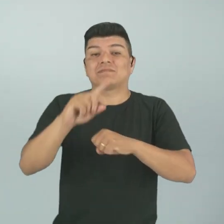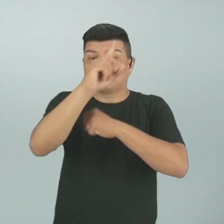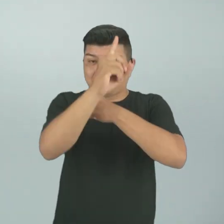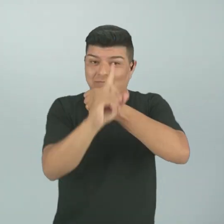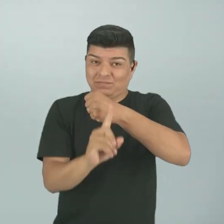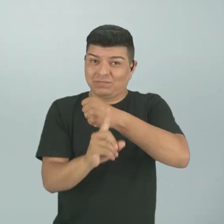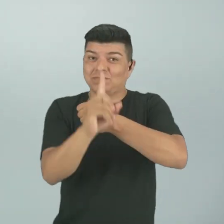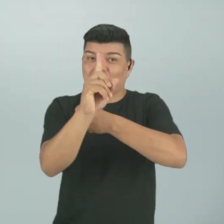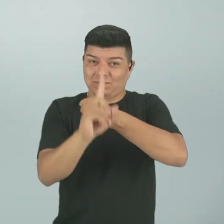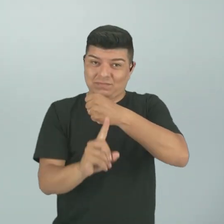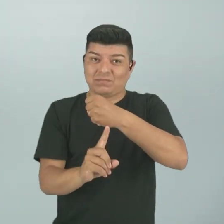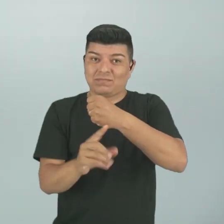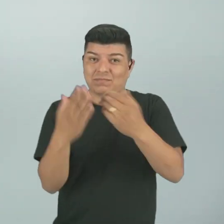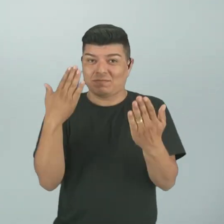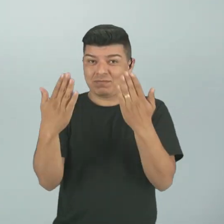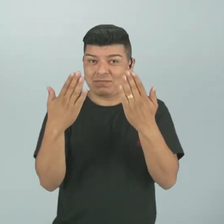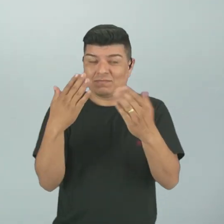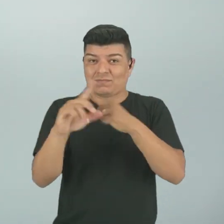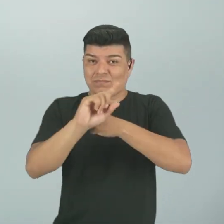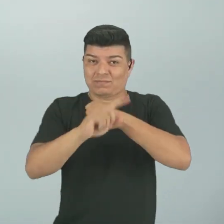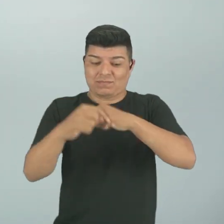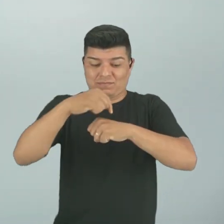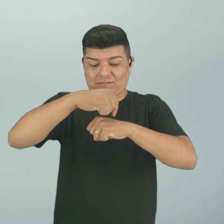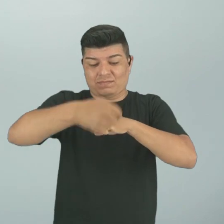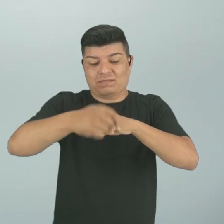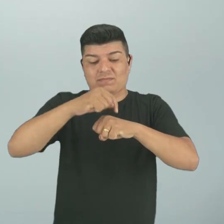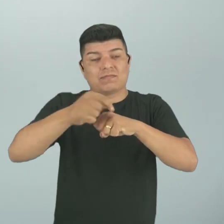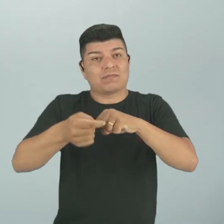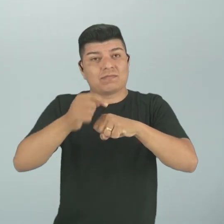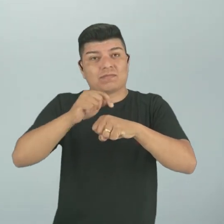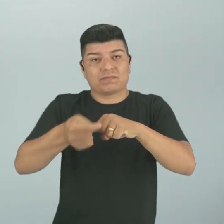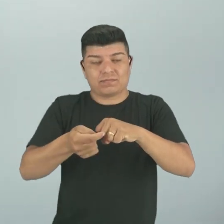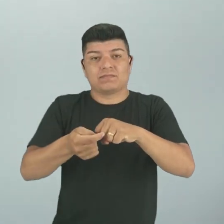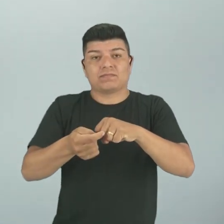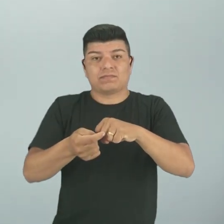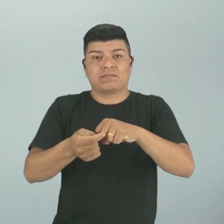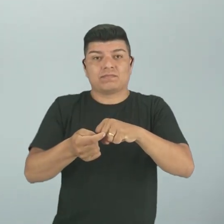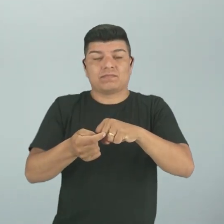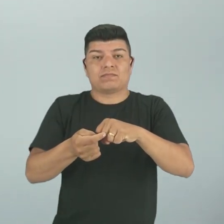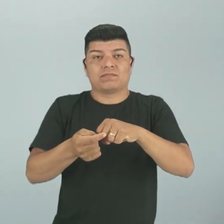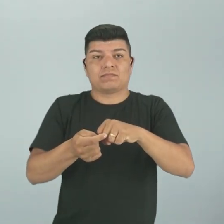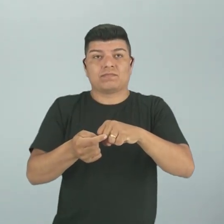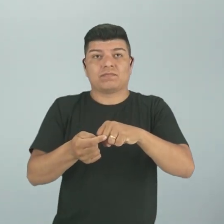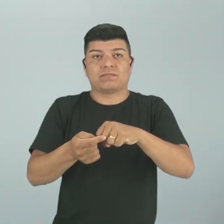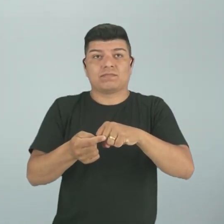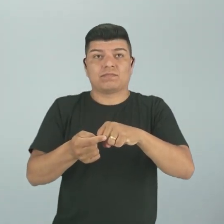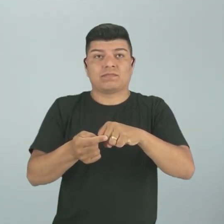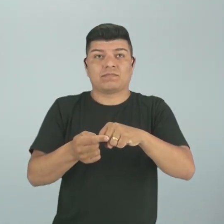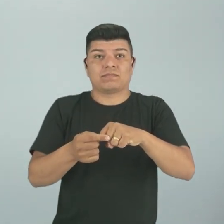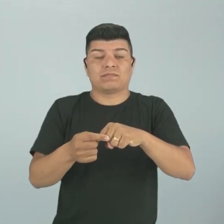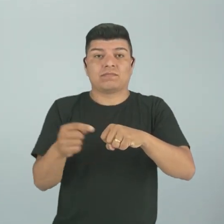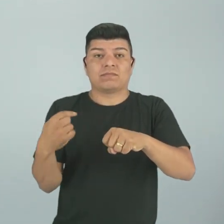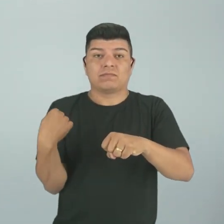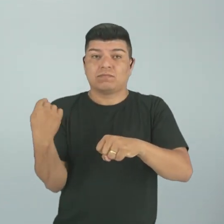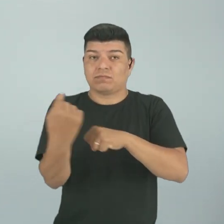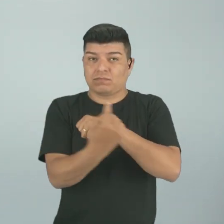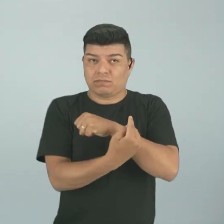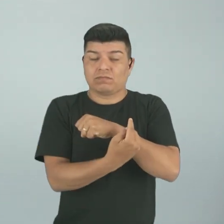Greenwich, você vai lembrar das linhas verticais, tá? Que cortam o nosso